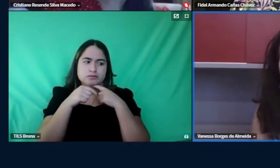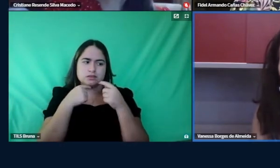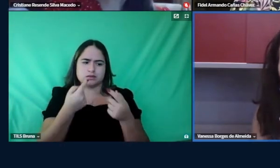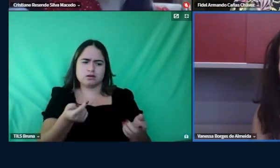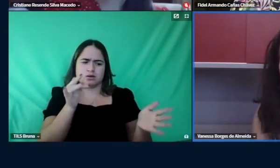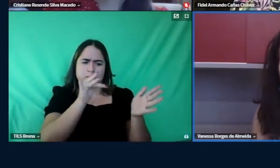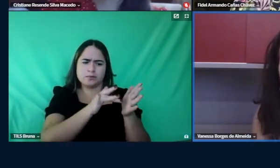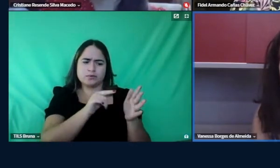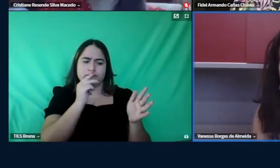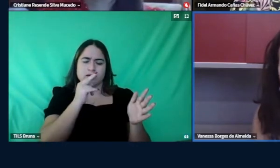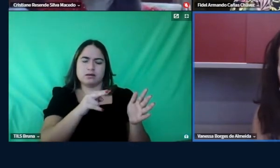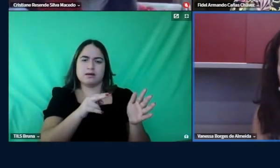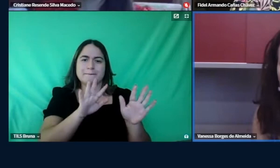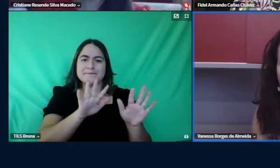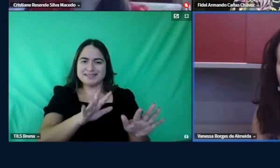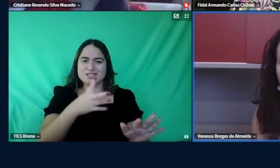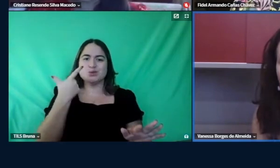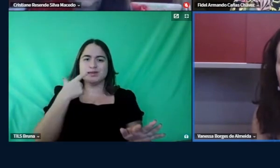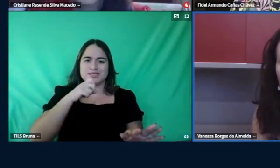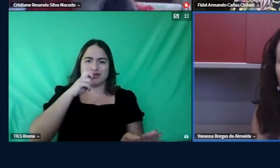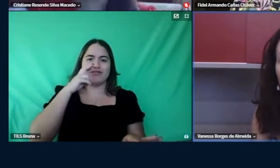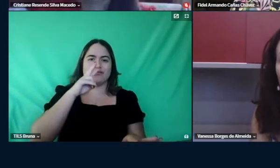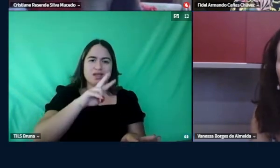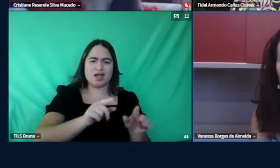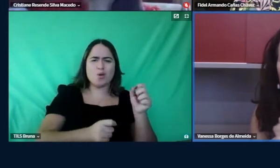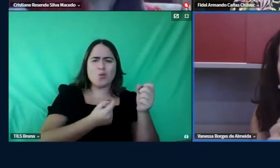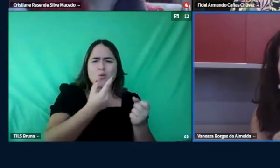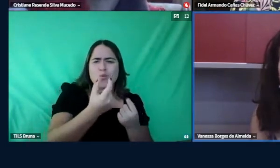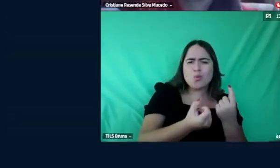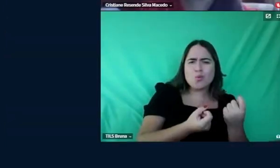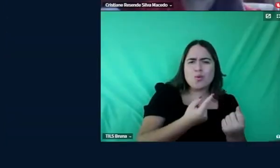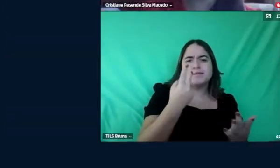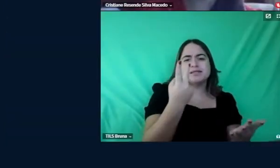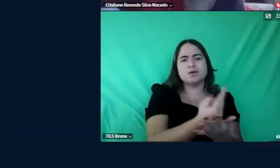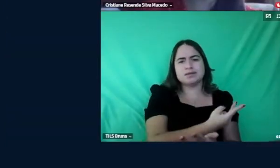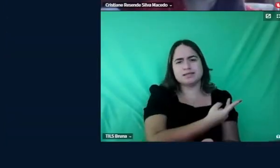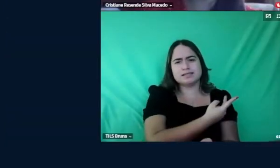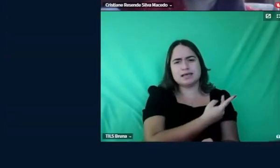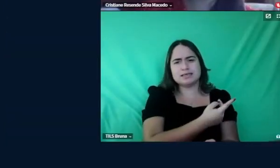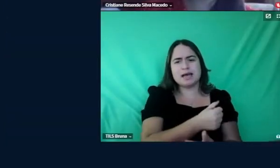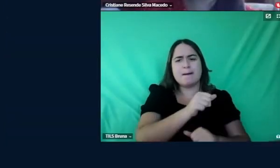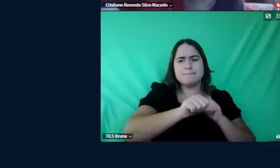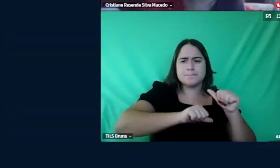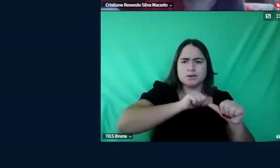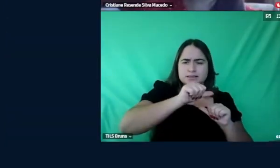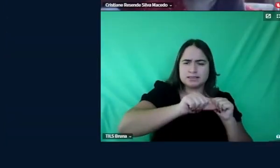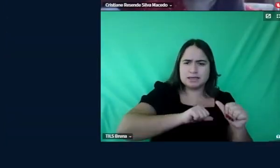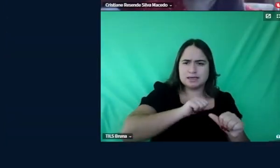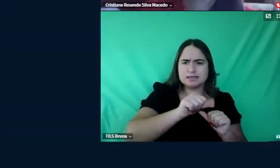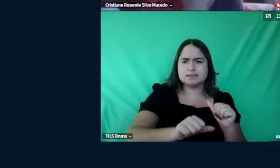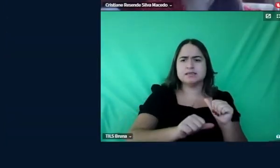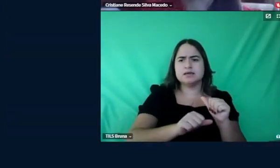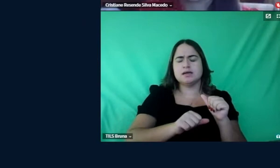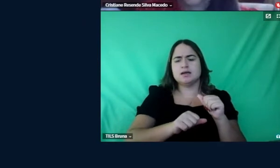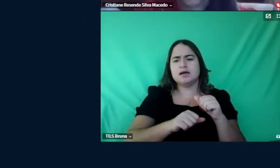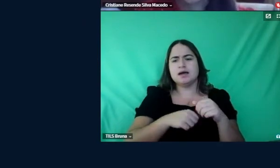a gente conseguiu ver algumas ações né Cristiane a mudança quando ela faz as modificações